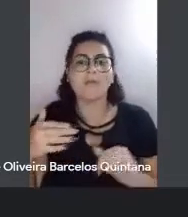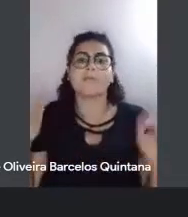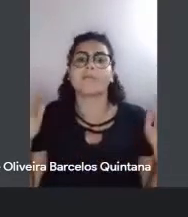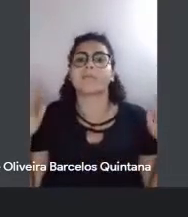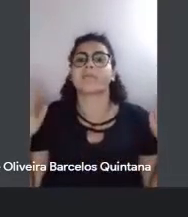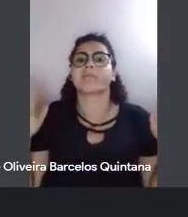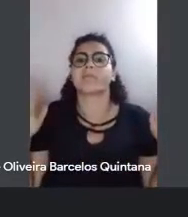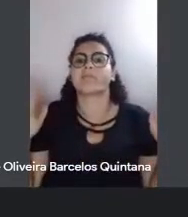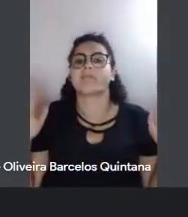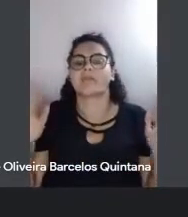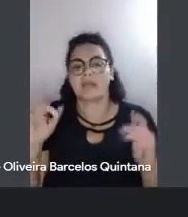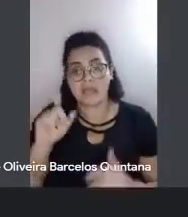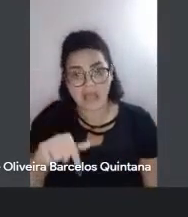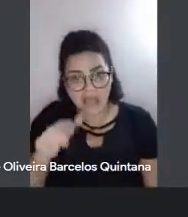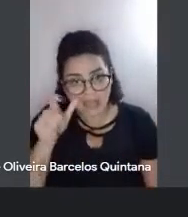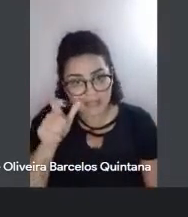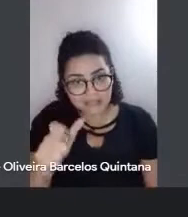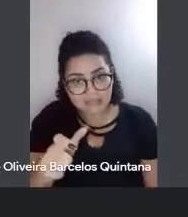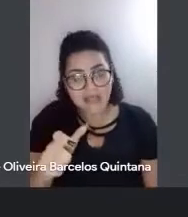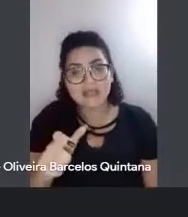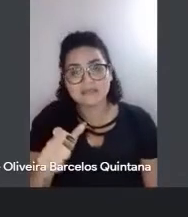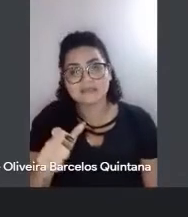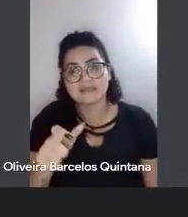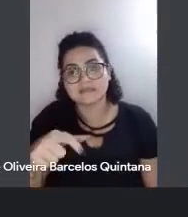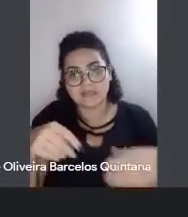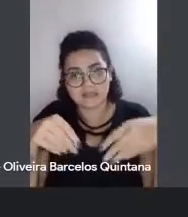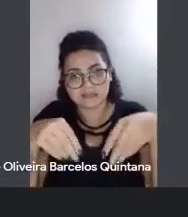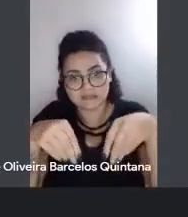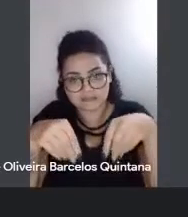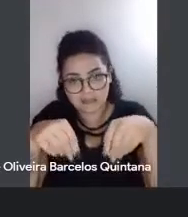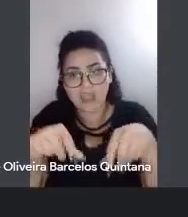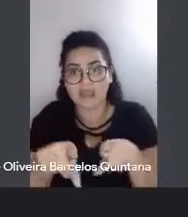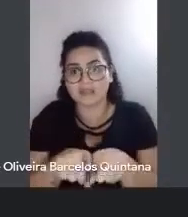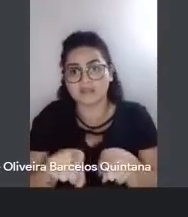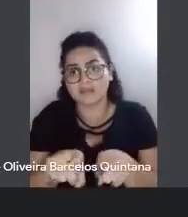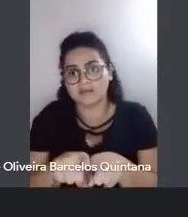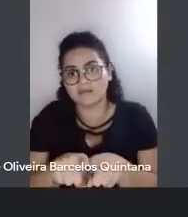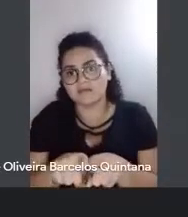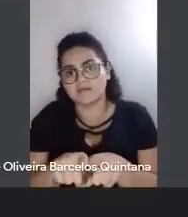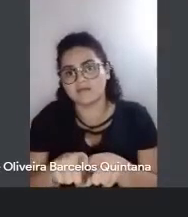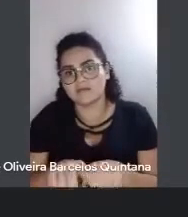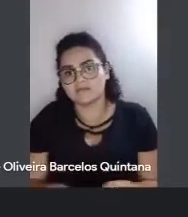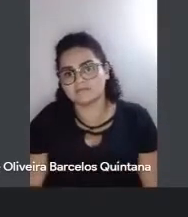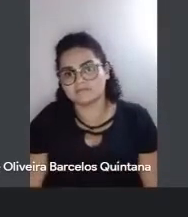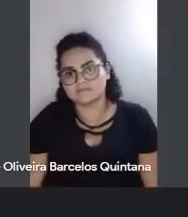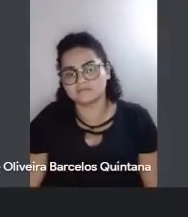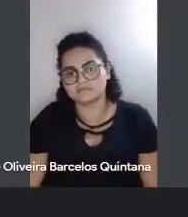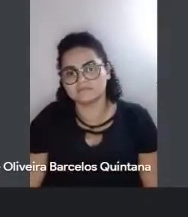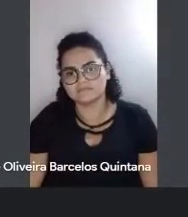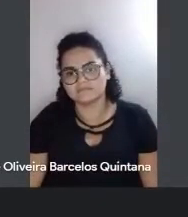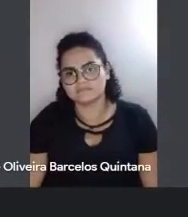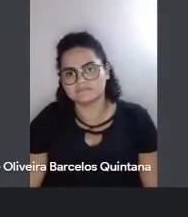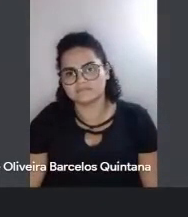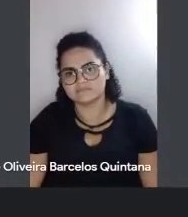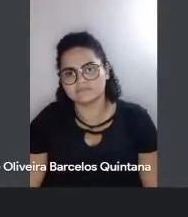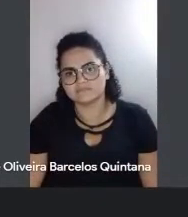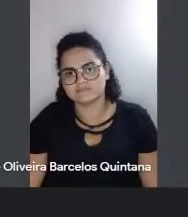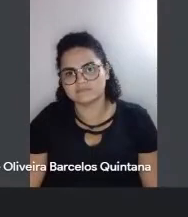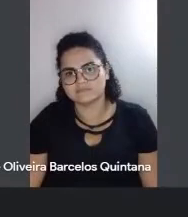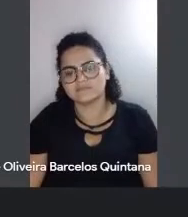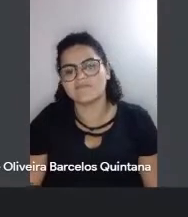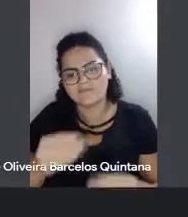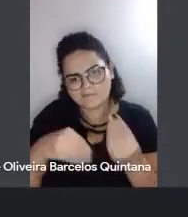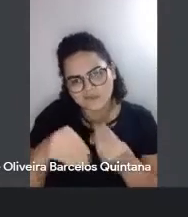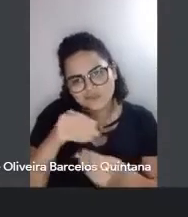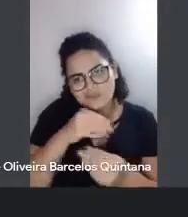Então, como é interessante, isso na parte da terra também, como ele vai... É sutil isso, ele vai misturando